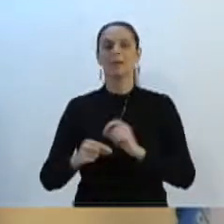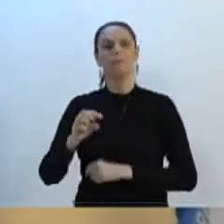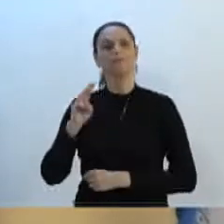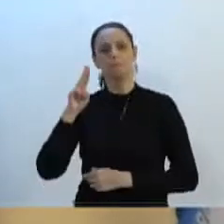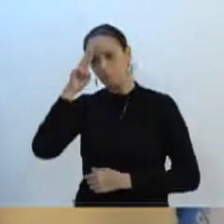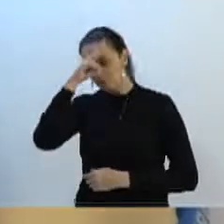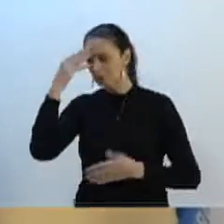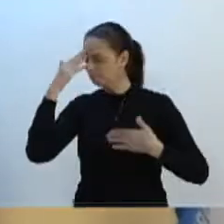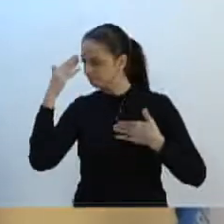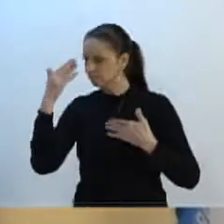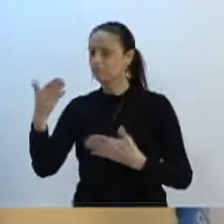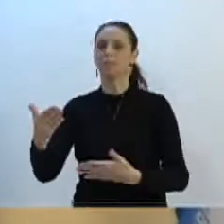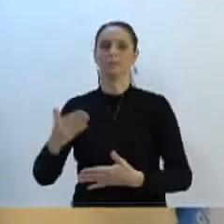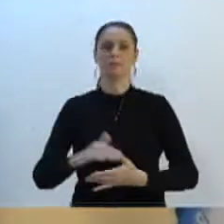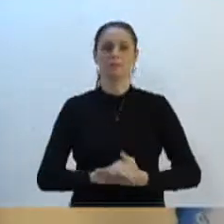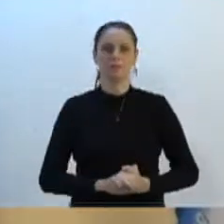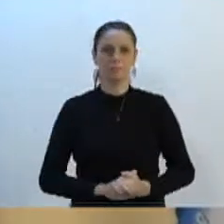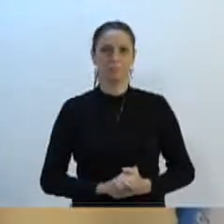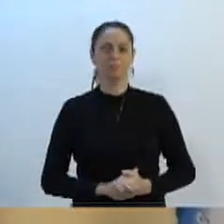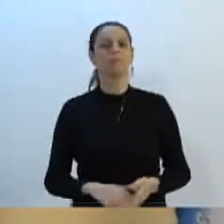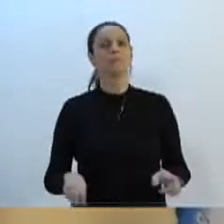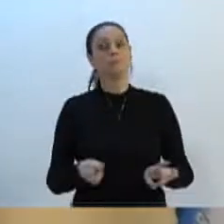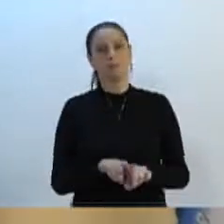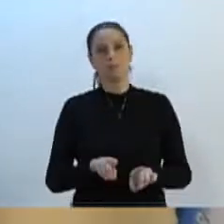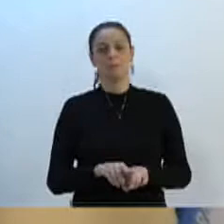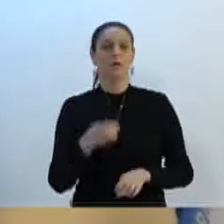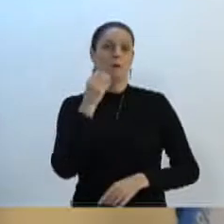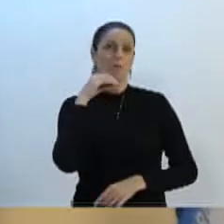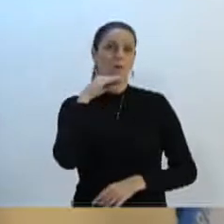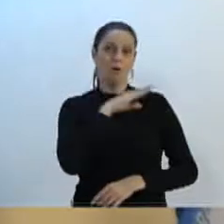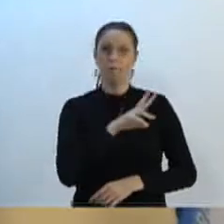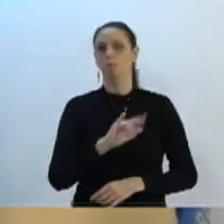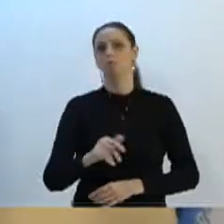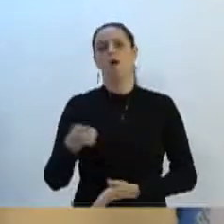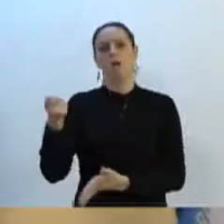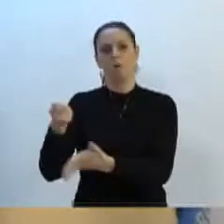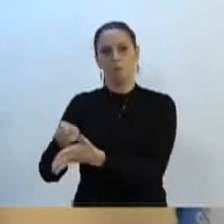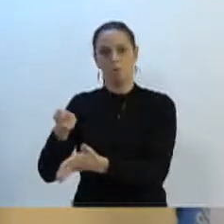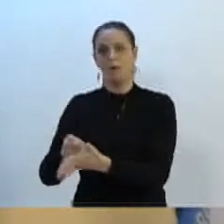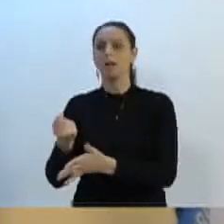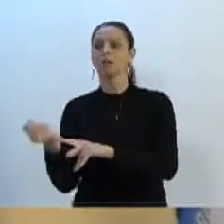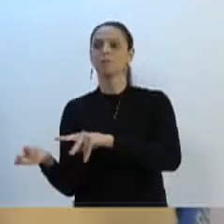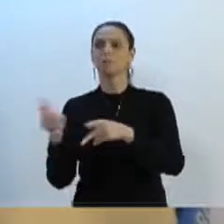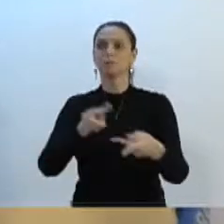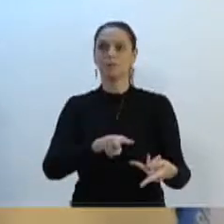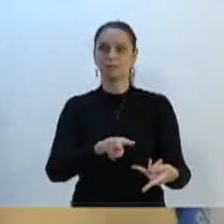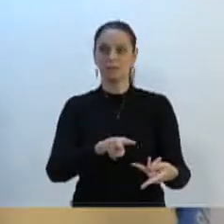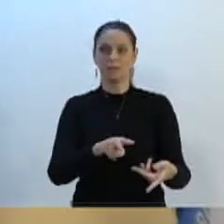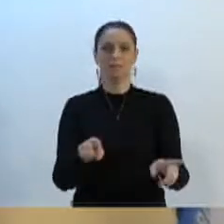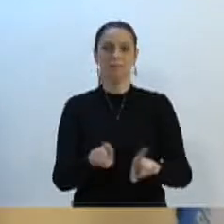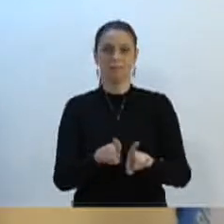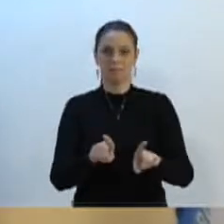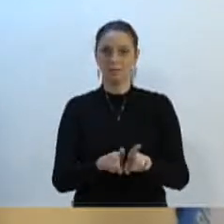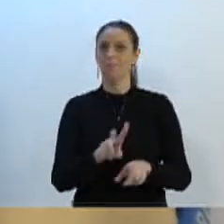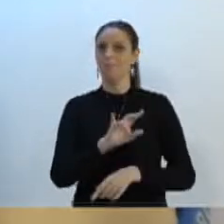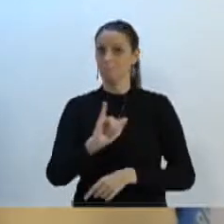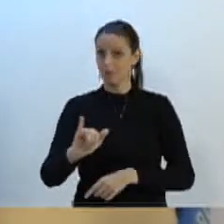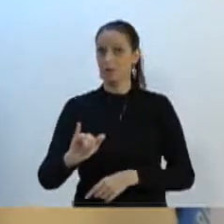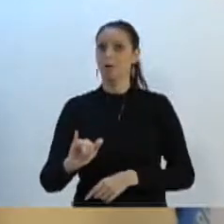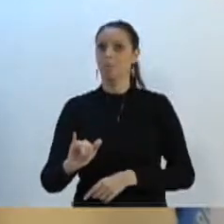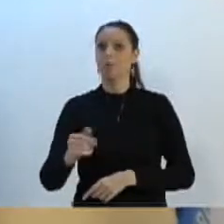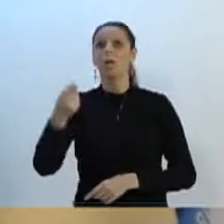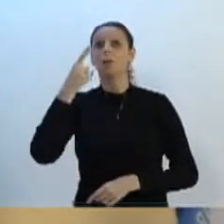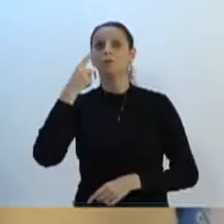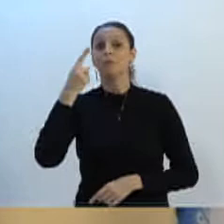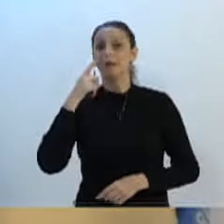ao governo do estado de Santa Catarina, e, obviamente, nós vamos cobrar a transferência desse recurso, vamos querer ver